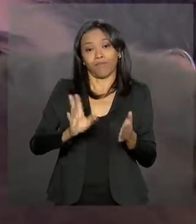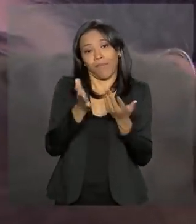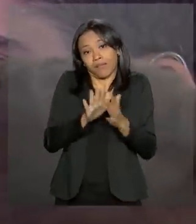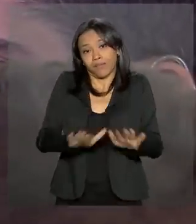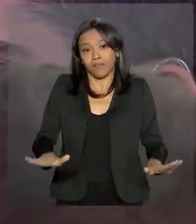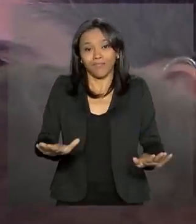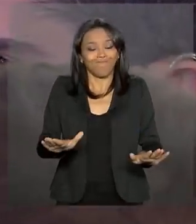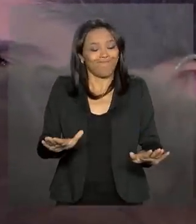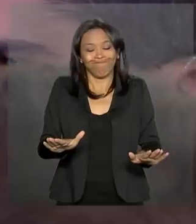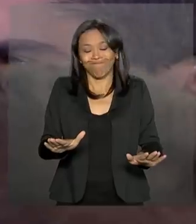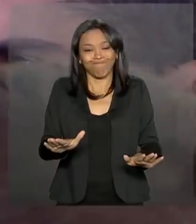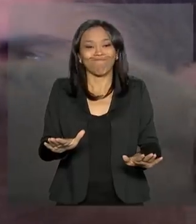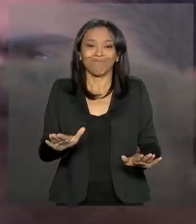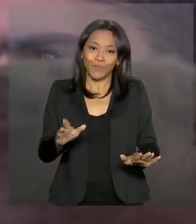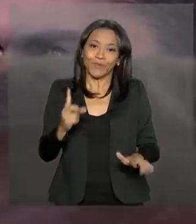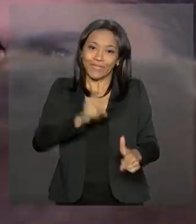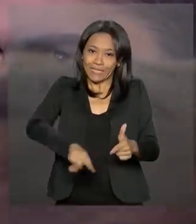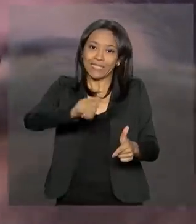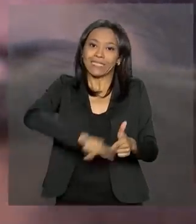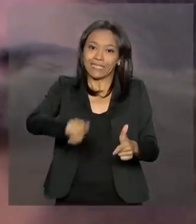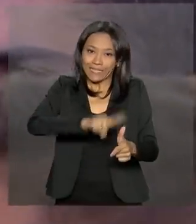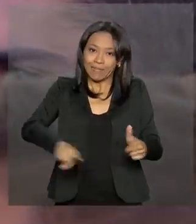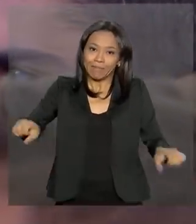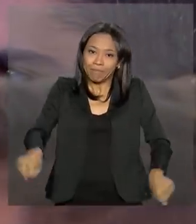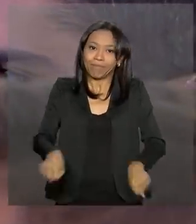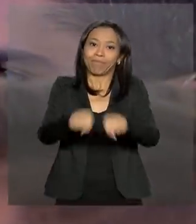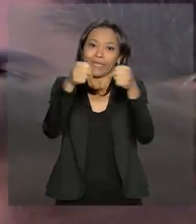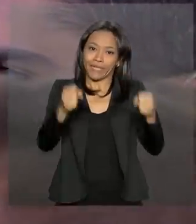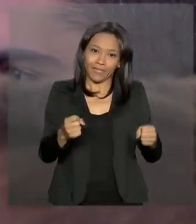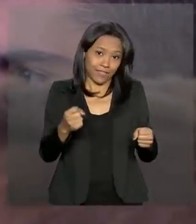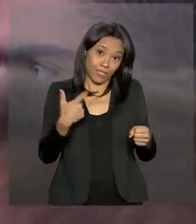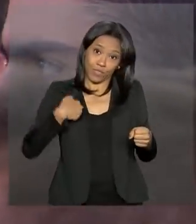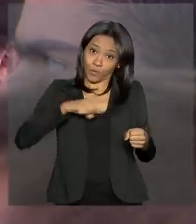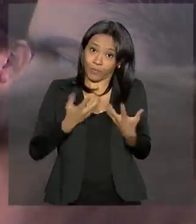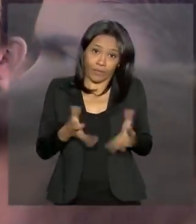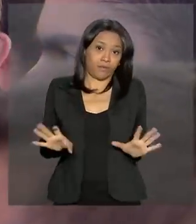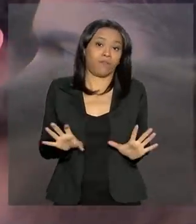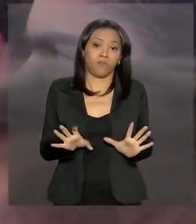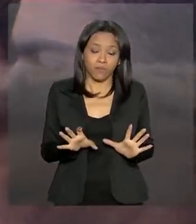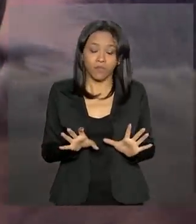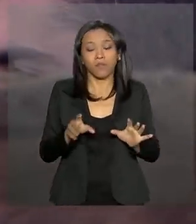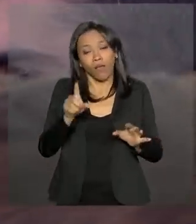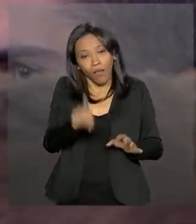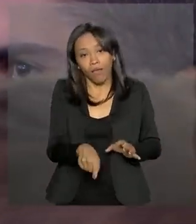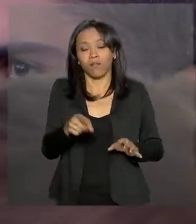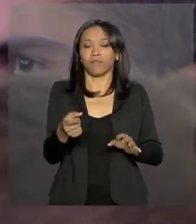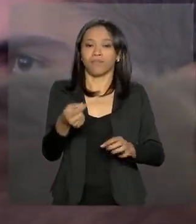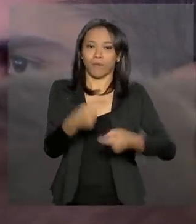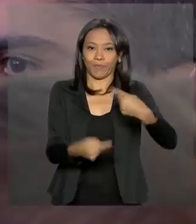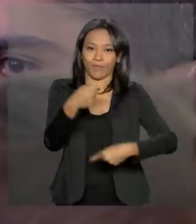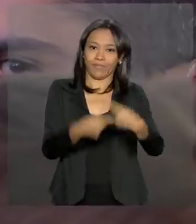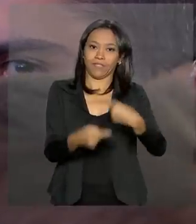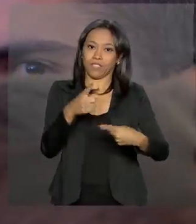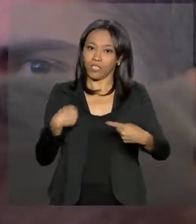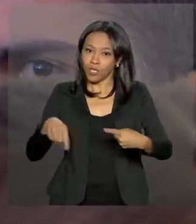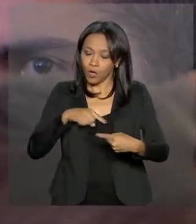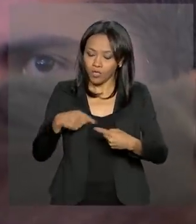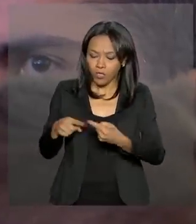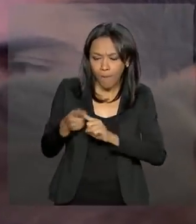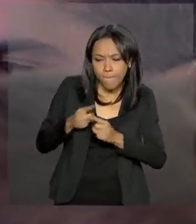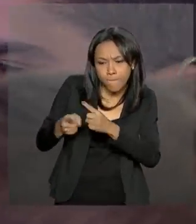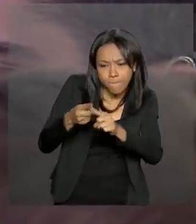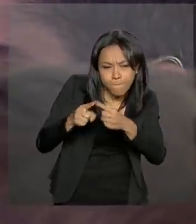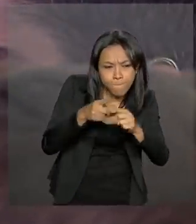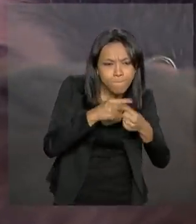a tendência nossa realmente é chegar aí à beira do caos e não queremos isso. Então, essa é a política, essa é a forma que nós estamos nos